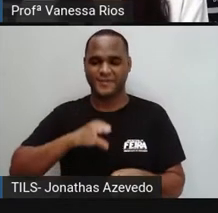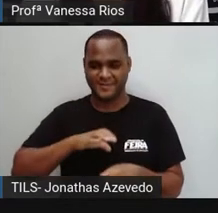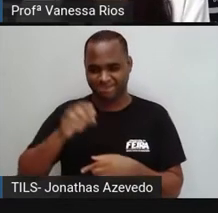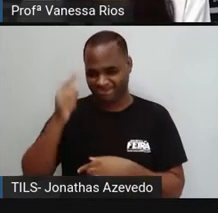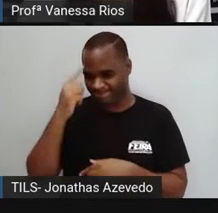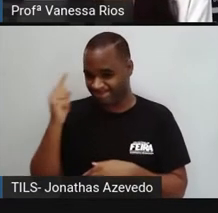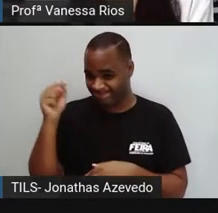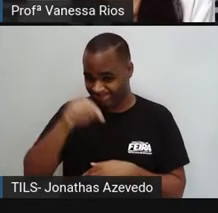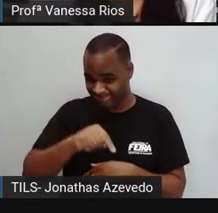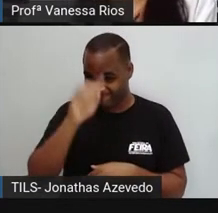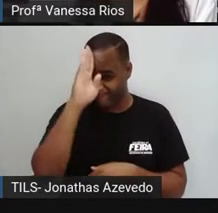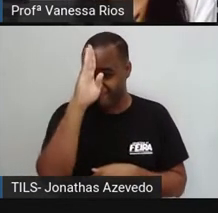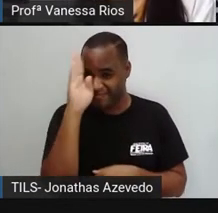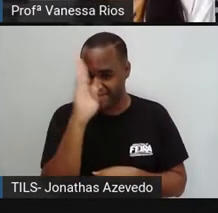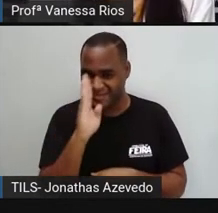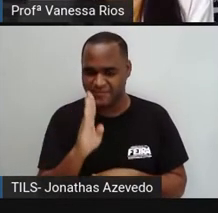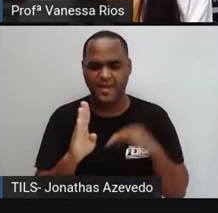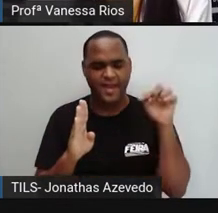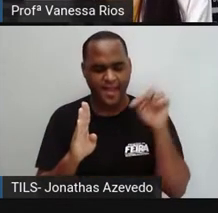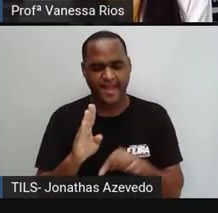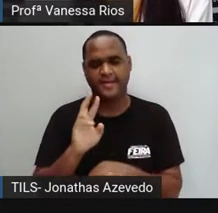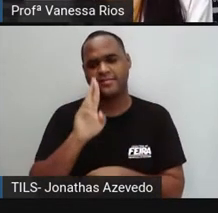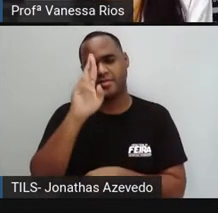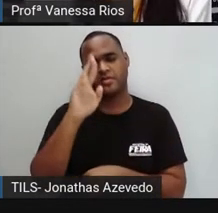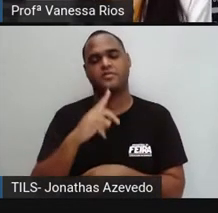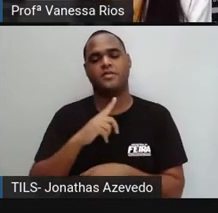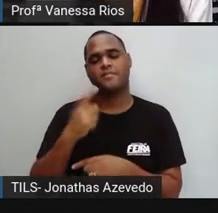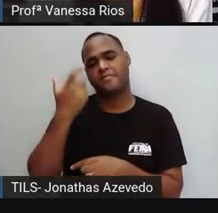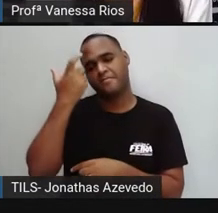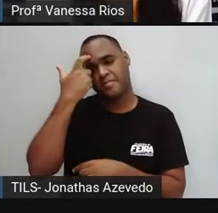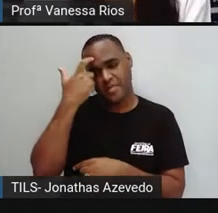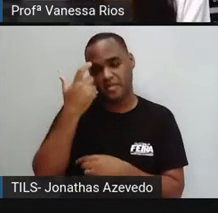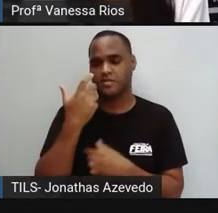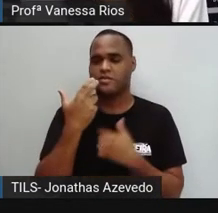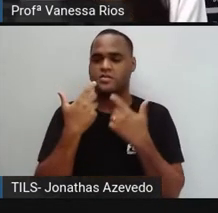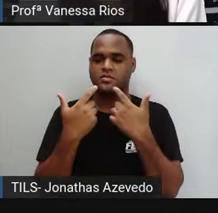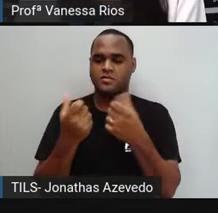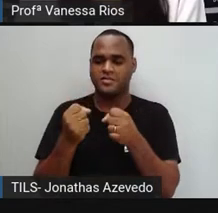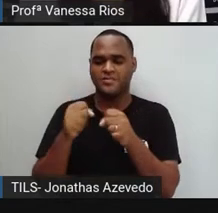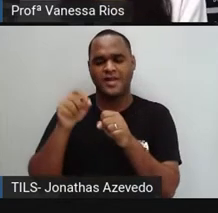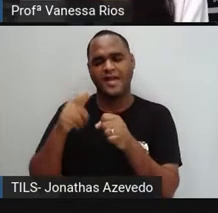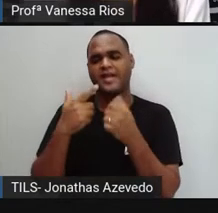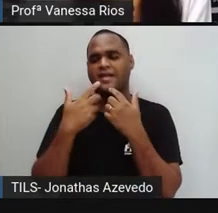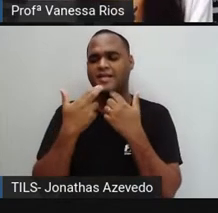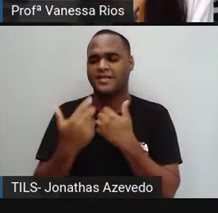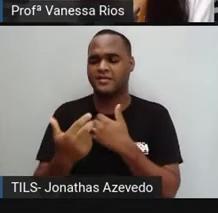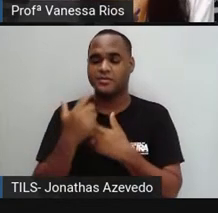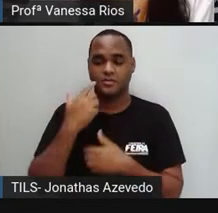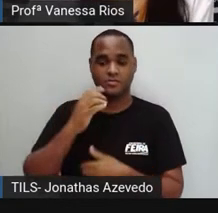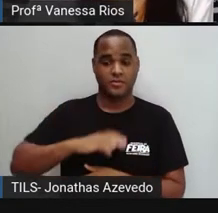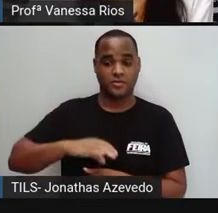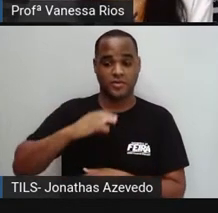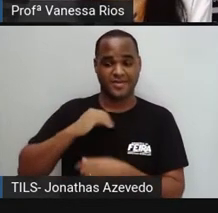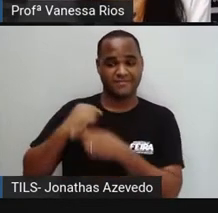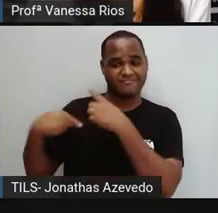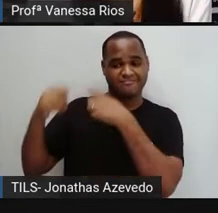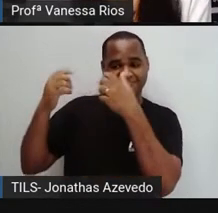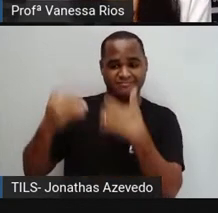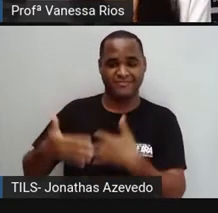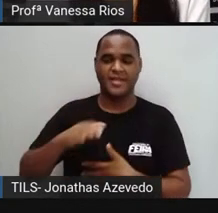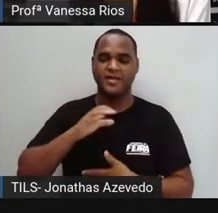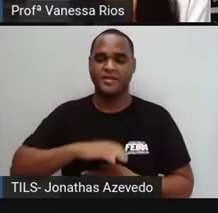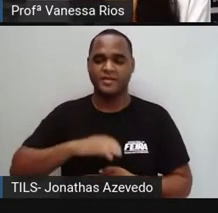trouxeram para o Brasil, que a gente sempre pensa na língua, a língua portuguesa, herança dos portugueses.